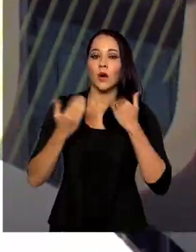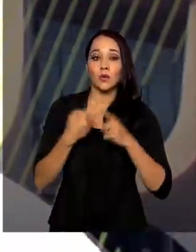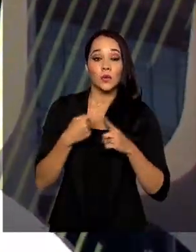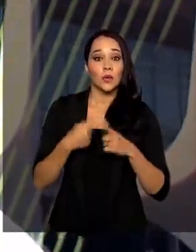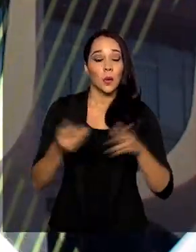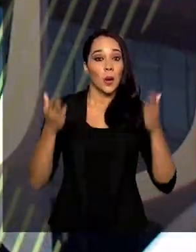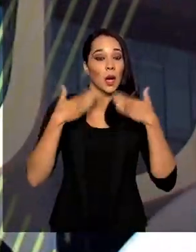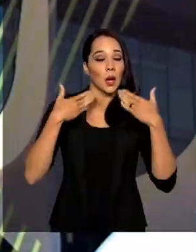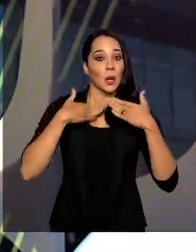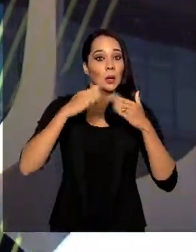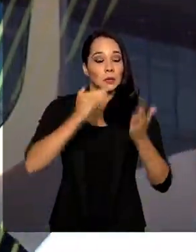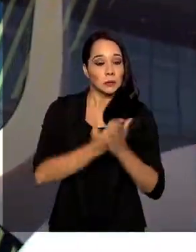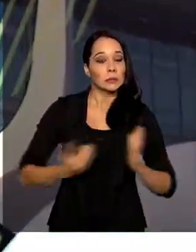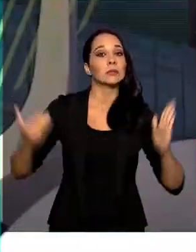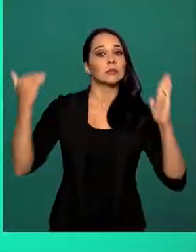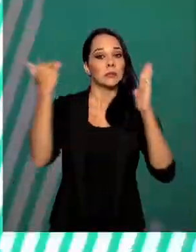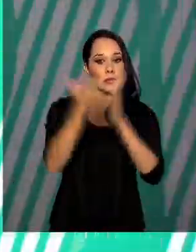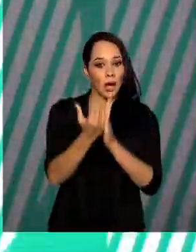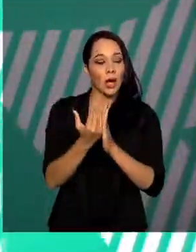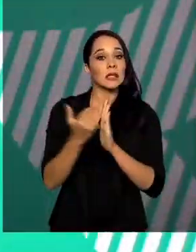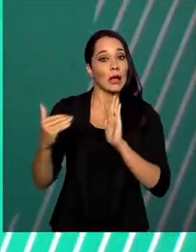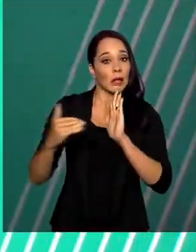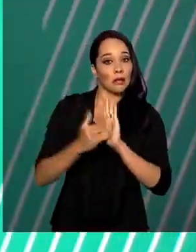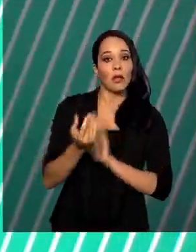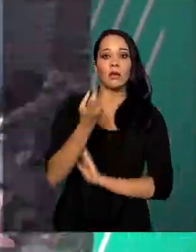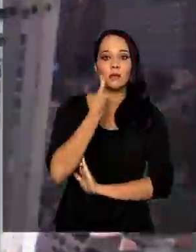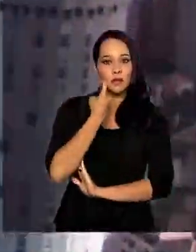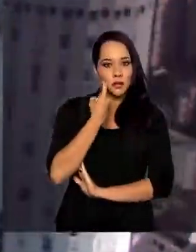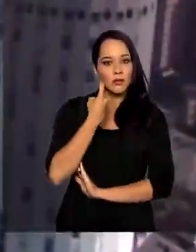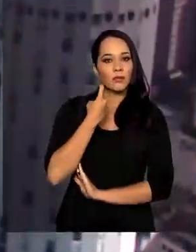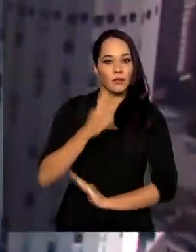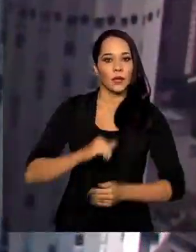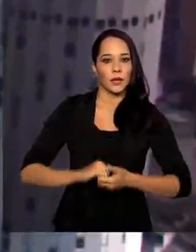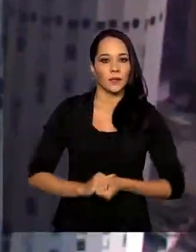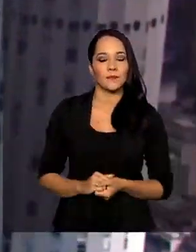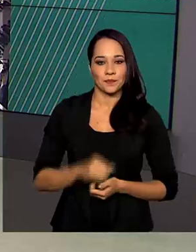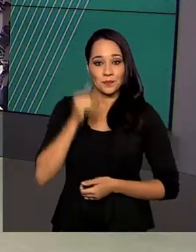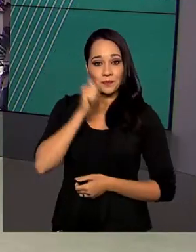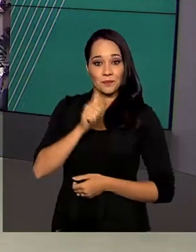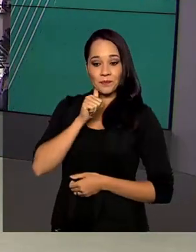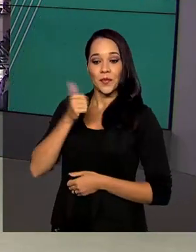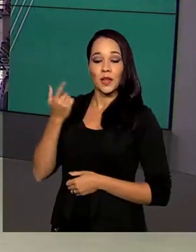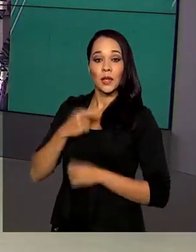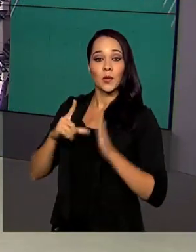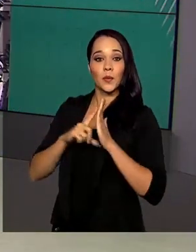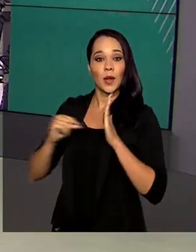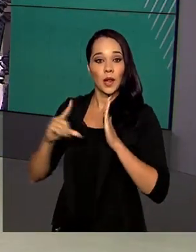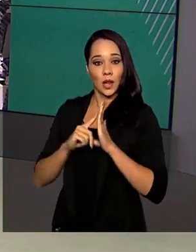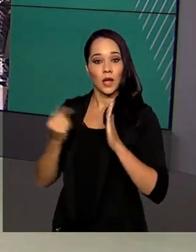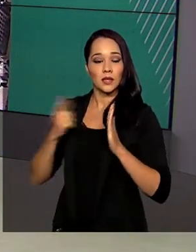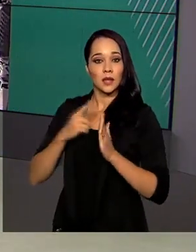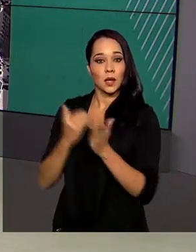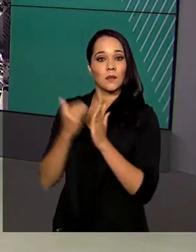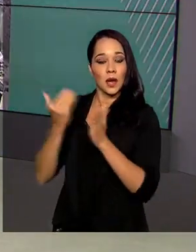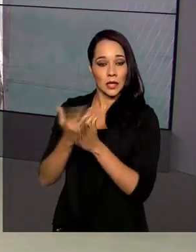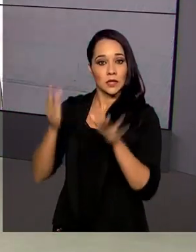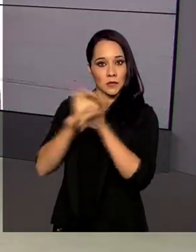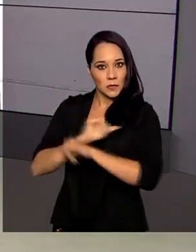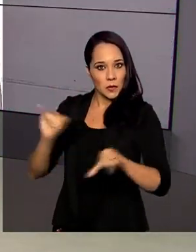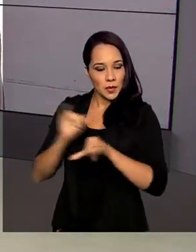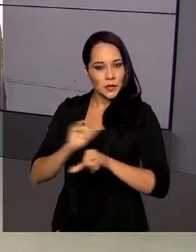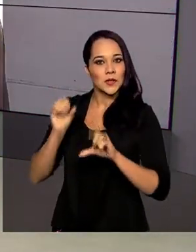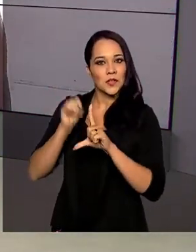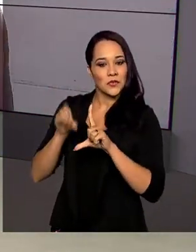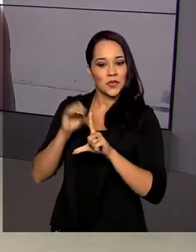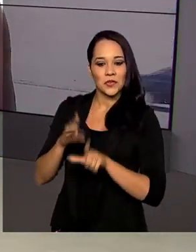calor deve se agravar ainda mais até esta sexta-feira. Daniela Popov está no Palácio do Planalto e tem mais informações ao vivo